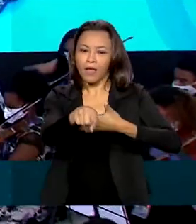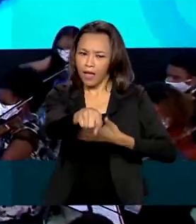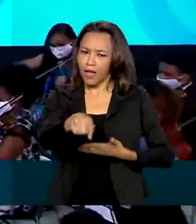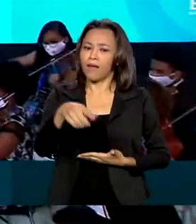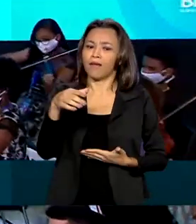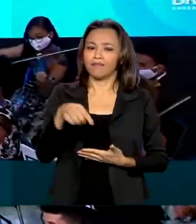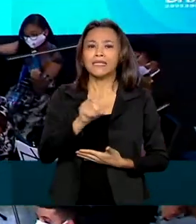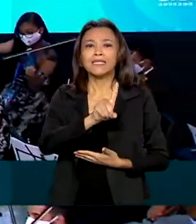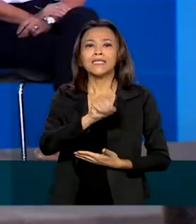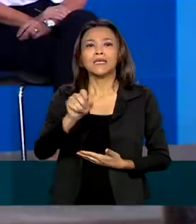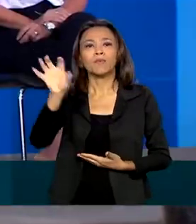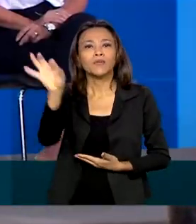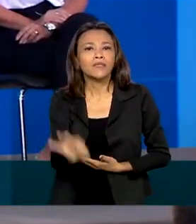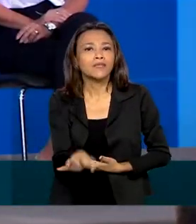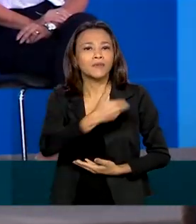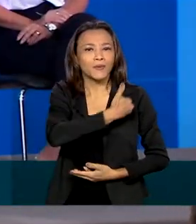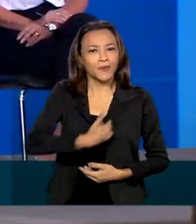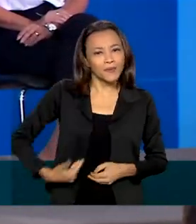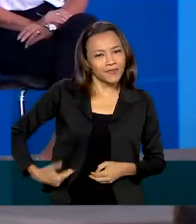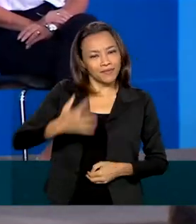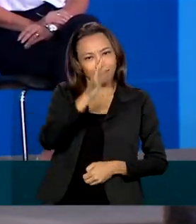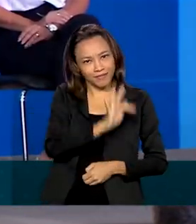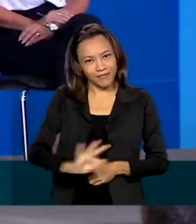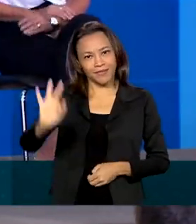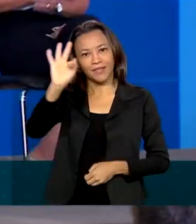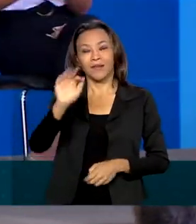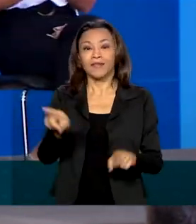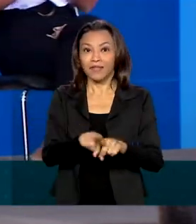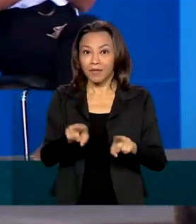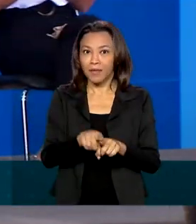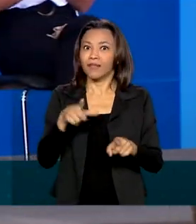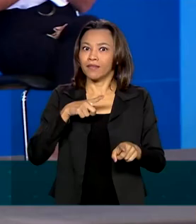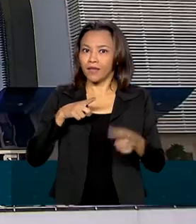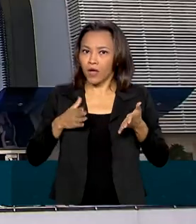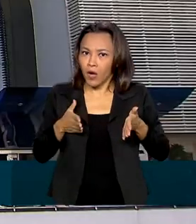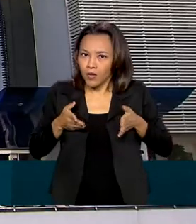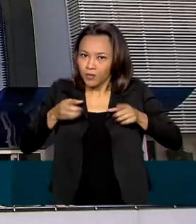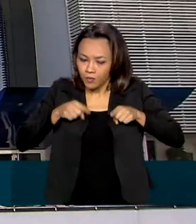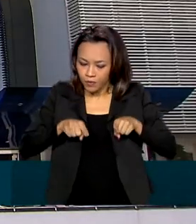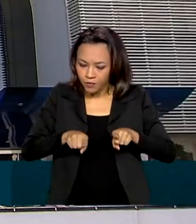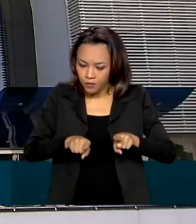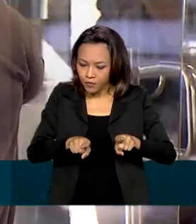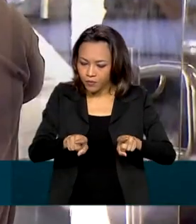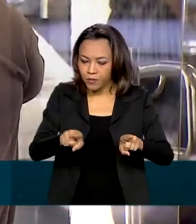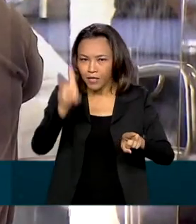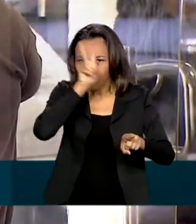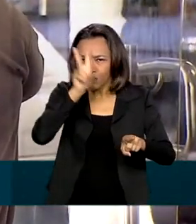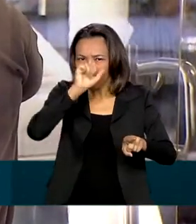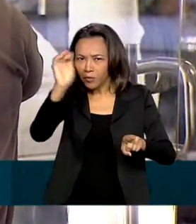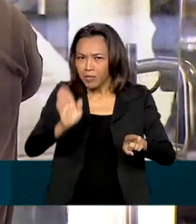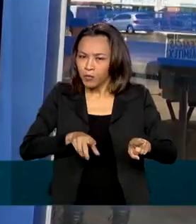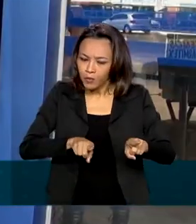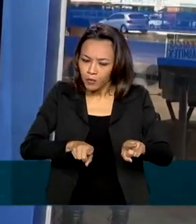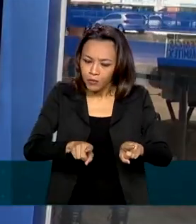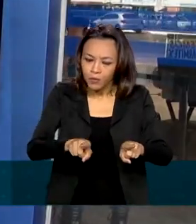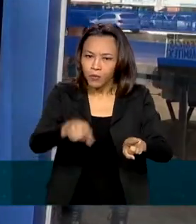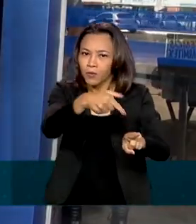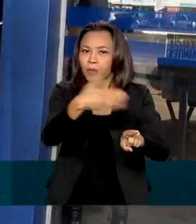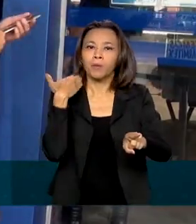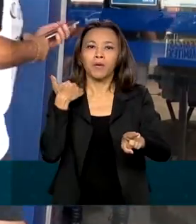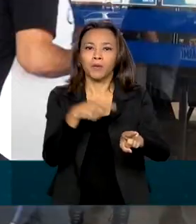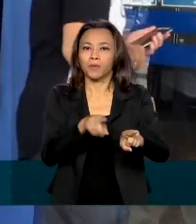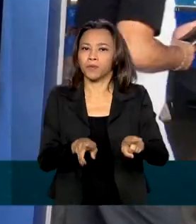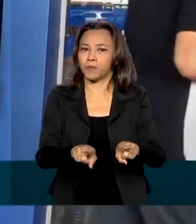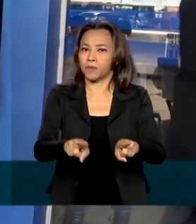100% pública e caminha lado a lado com a trajetória do país. Diante da pandemia, foi responsável por um